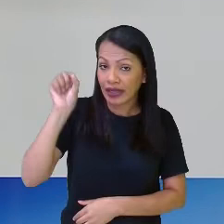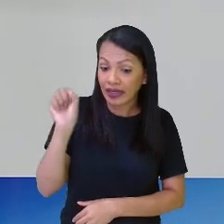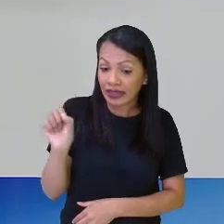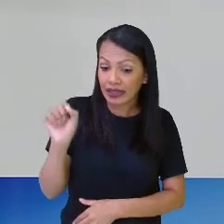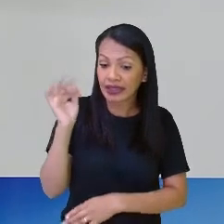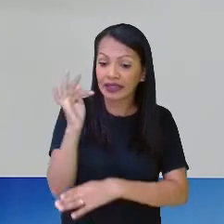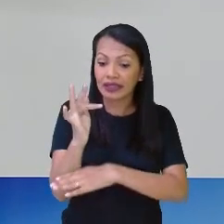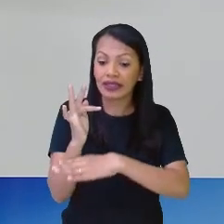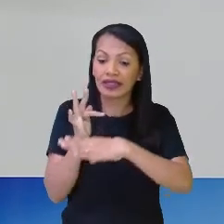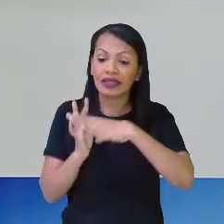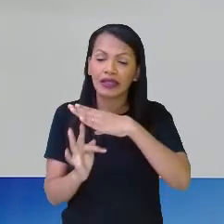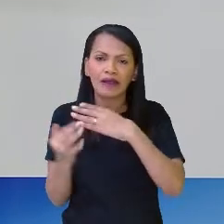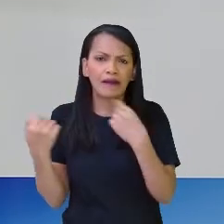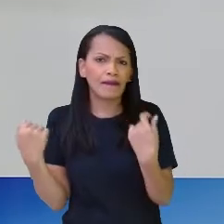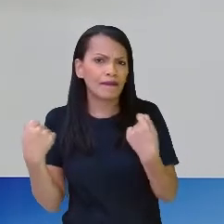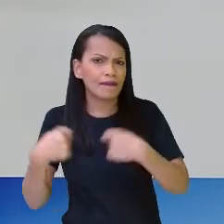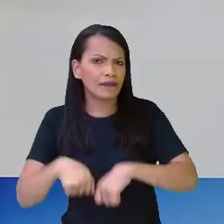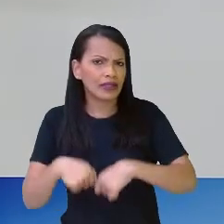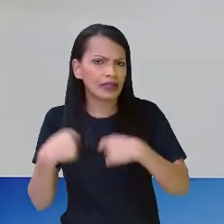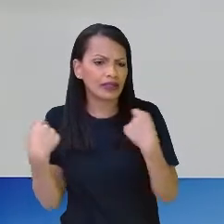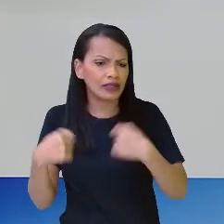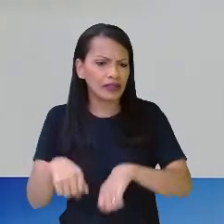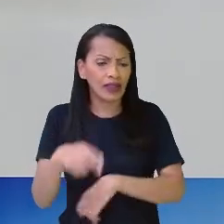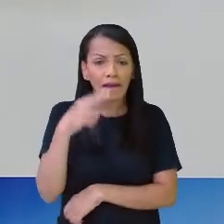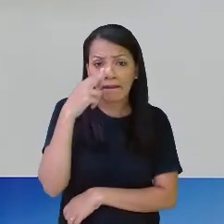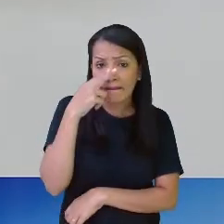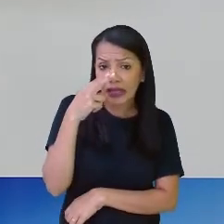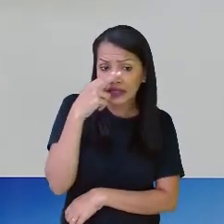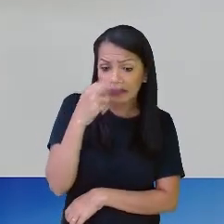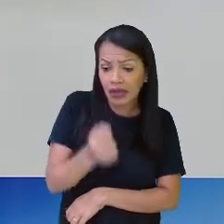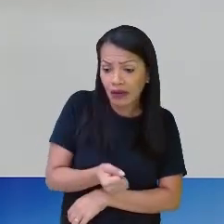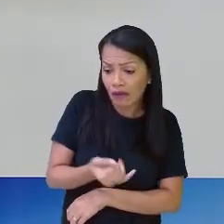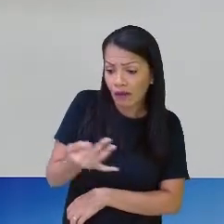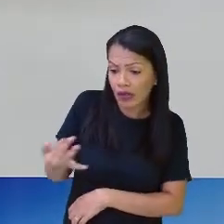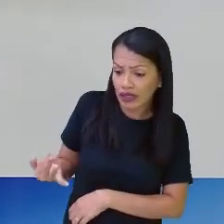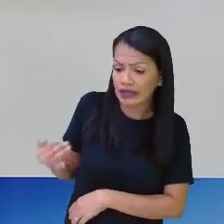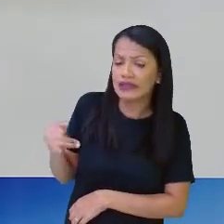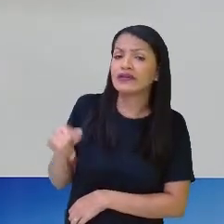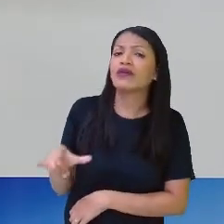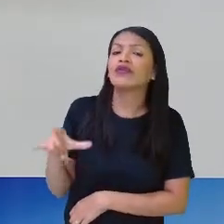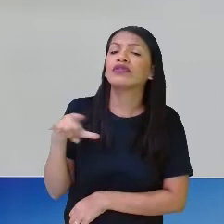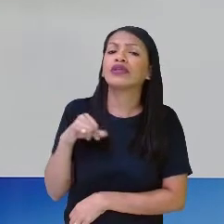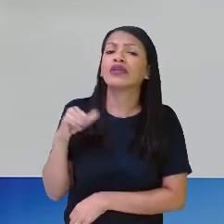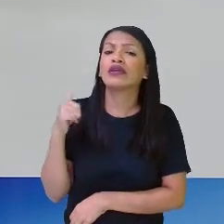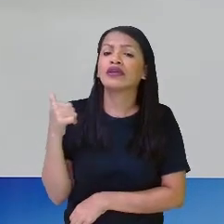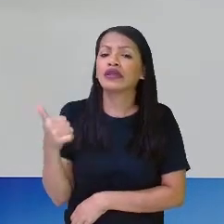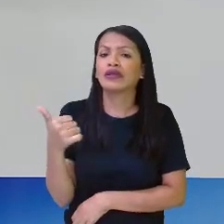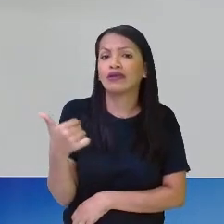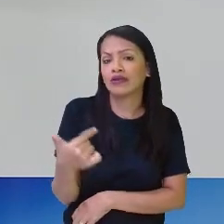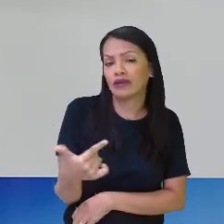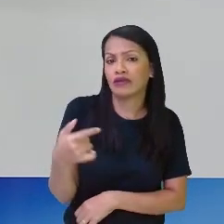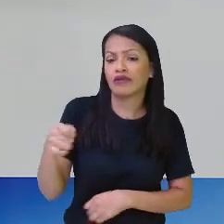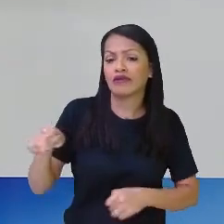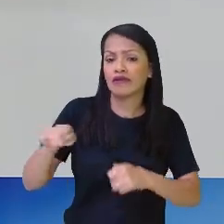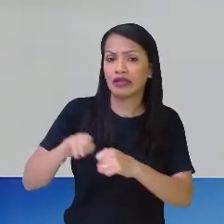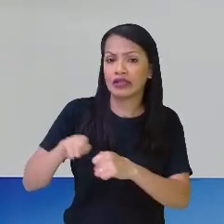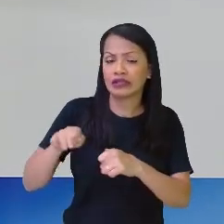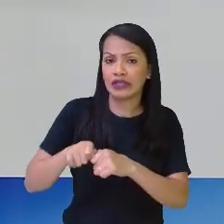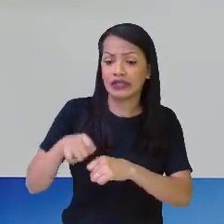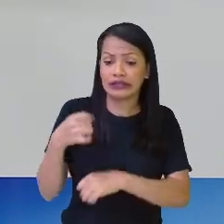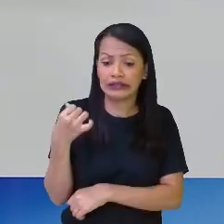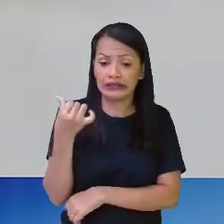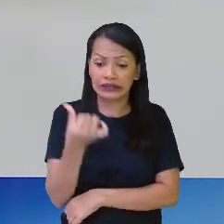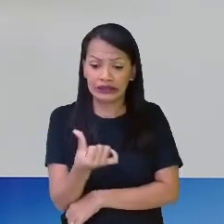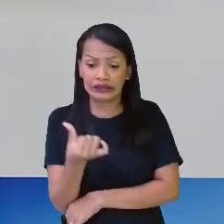fração os grupos precisam estar com a mesma quantidade. Se eu tenho 12, se eu vou fazer 6 grupos,